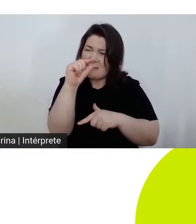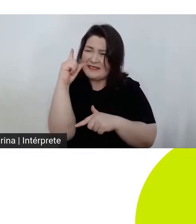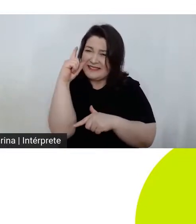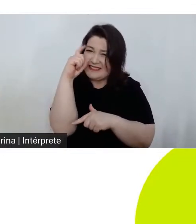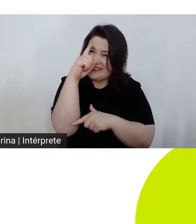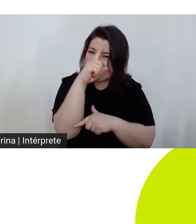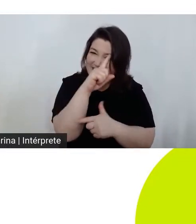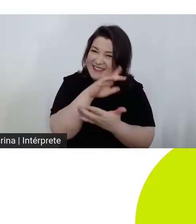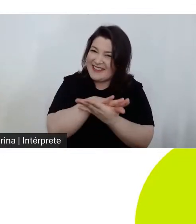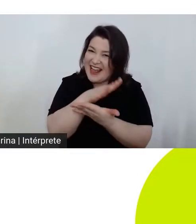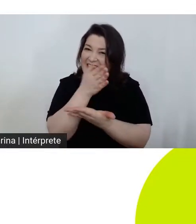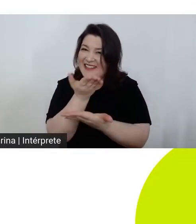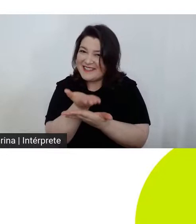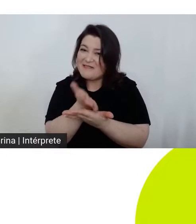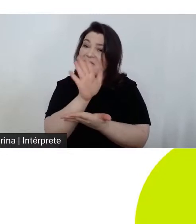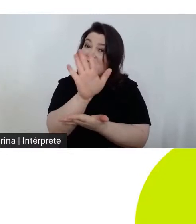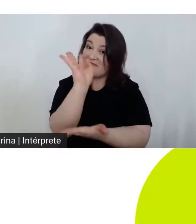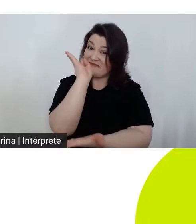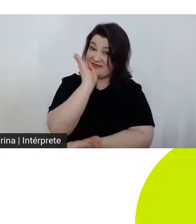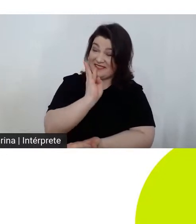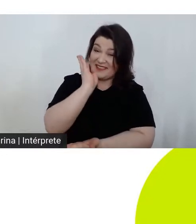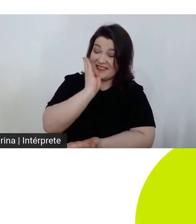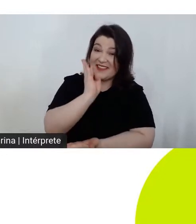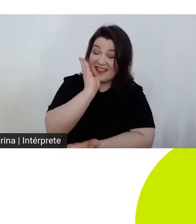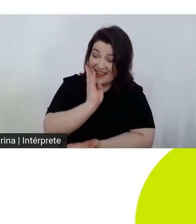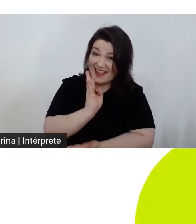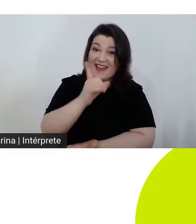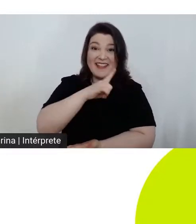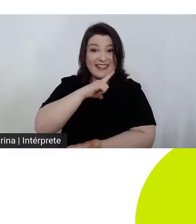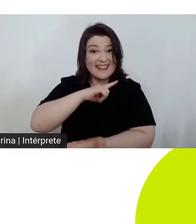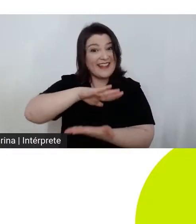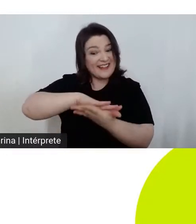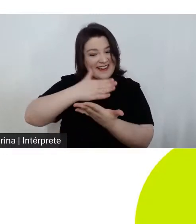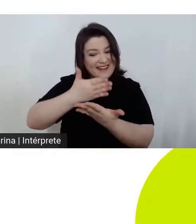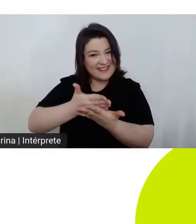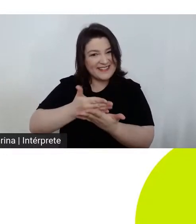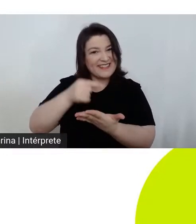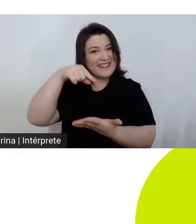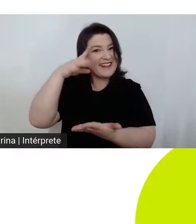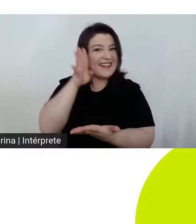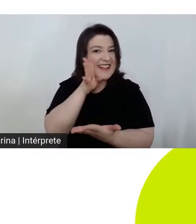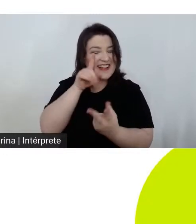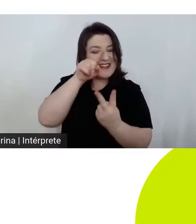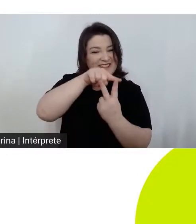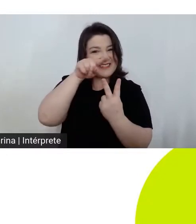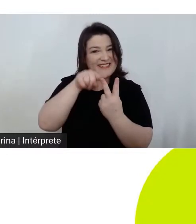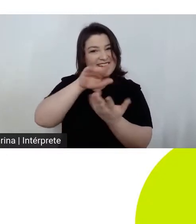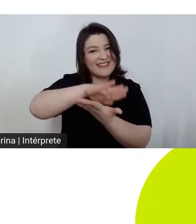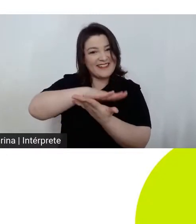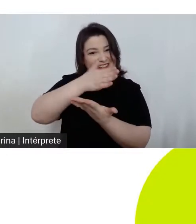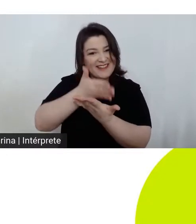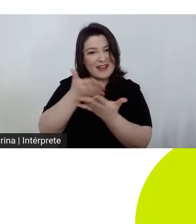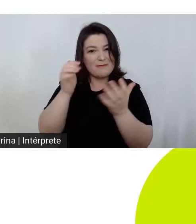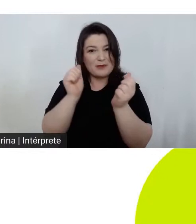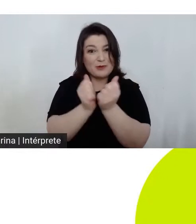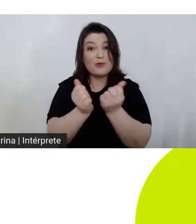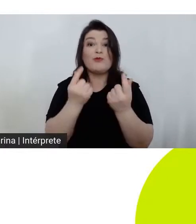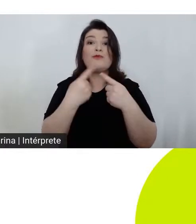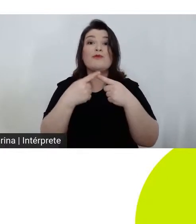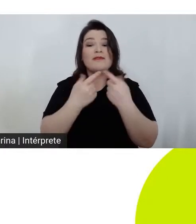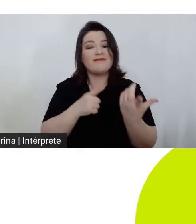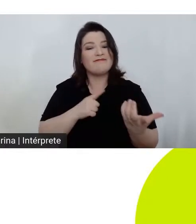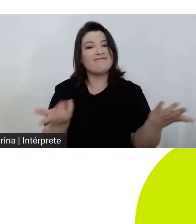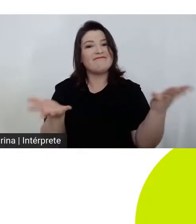E é muito bacana a gente ter, tê-los aqui conosco, é muito importante esse tipo de inclusão também.